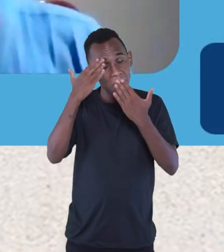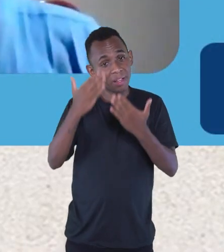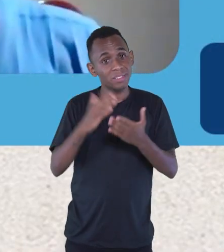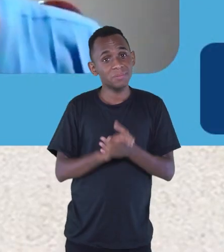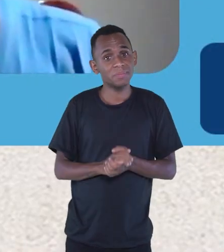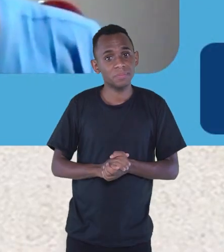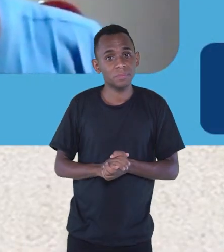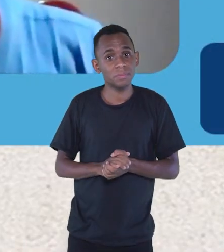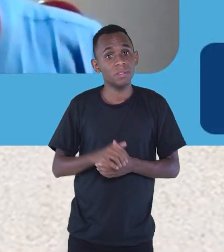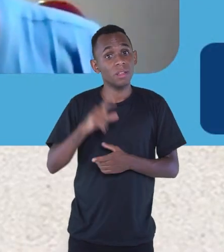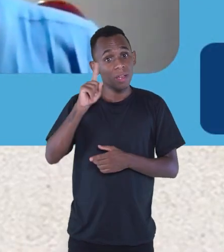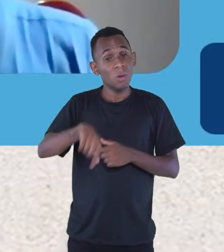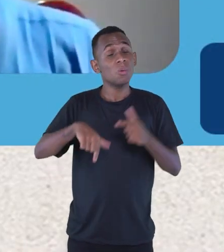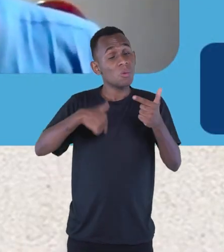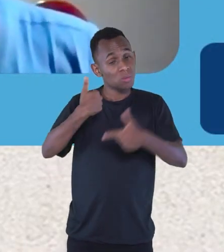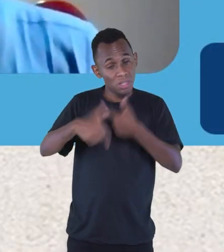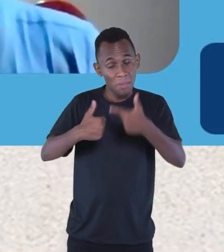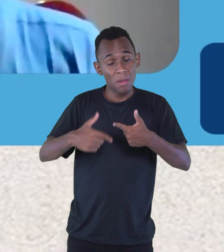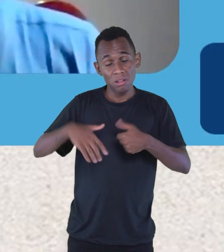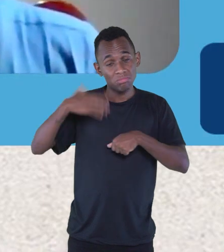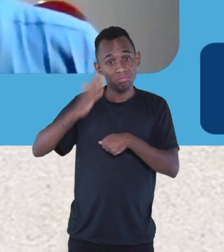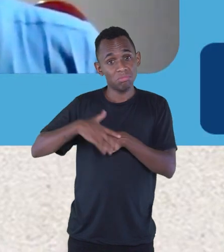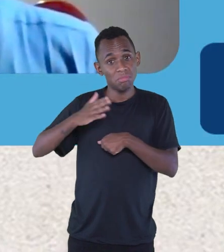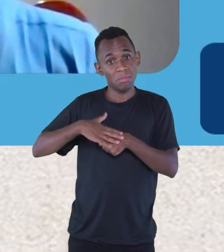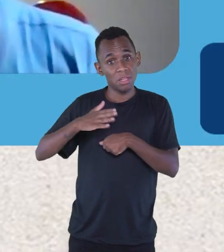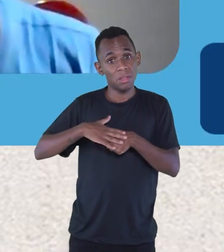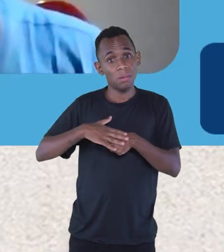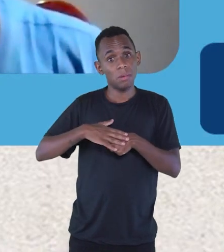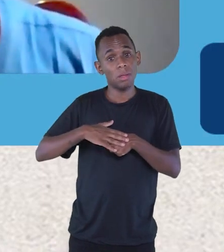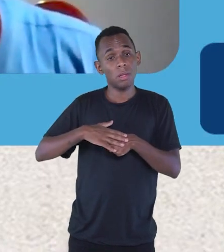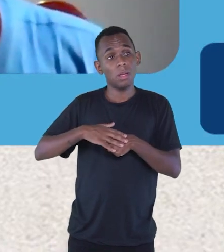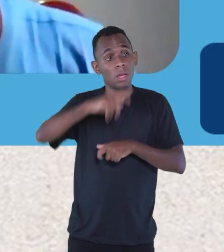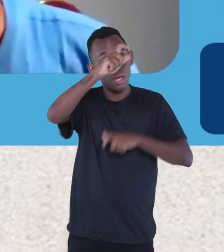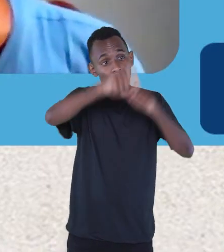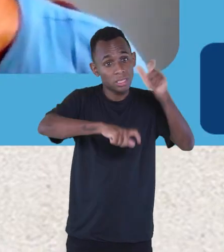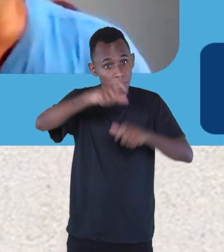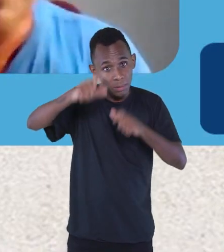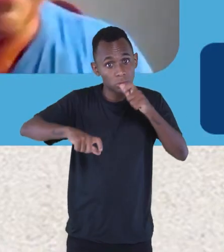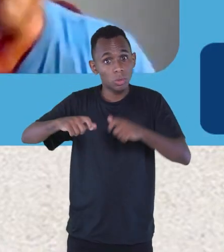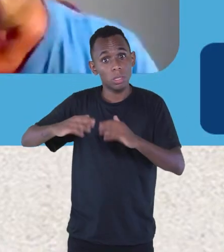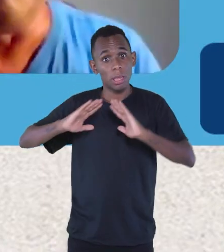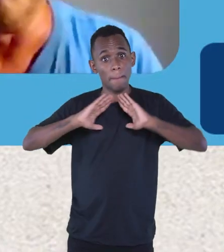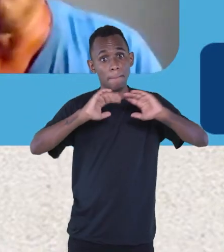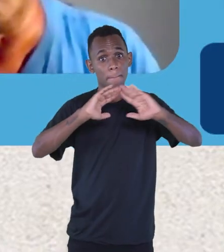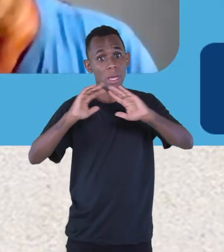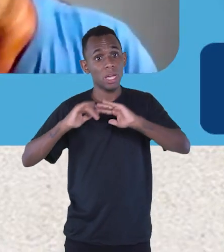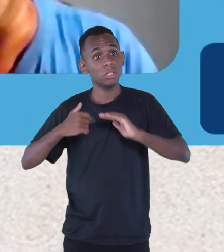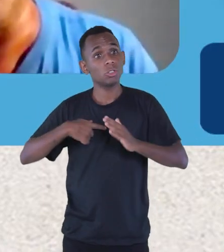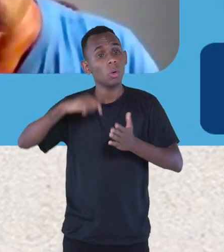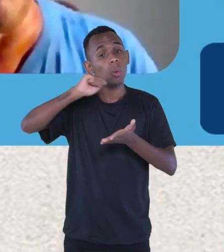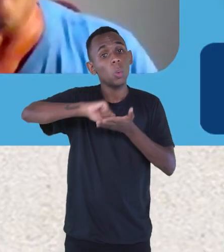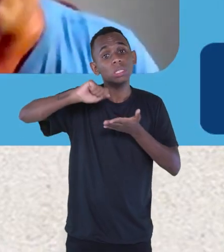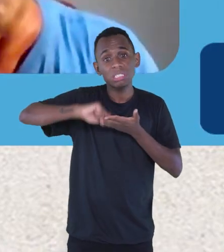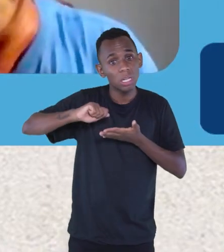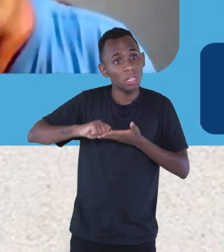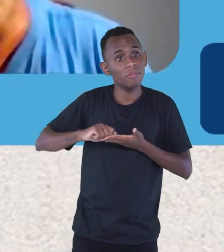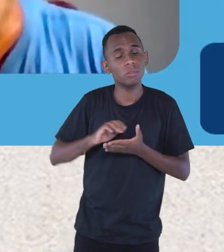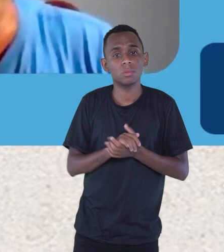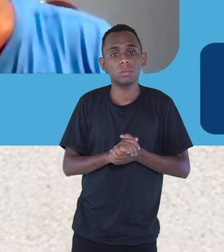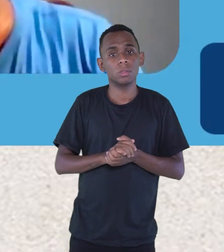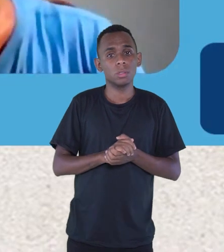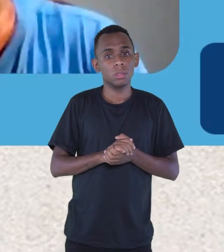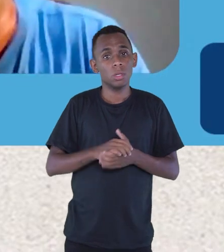serviço que eu presto, né? As pessoas encomendam e eu escrevo o